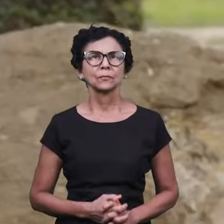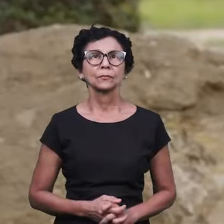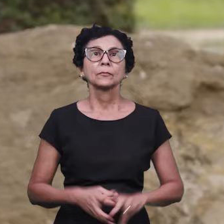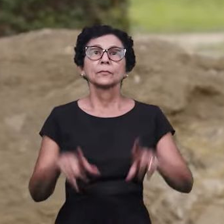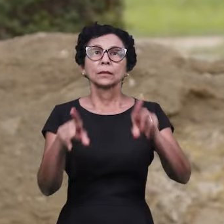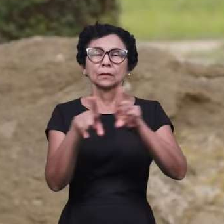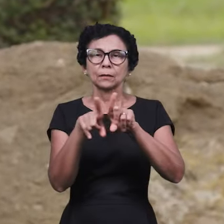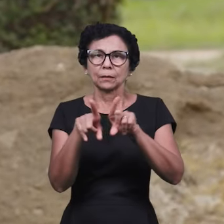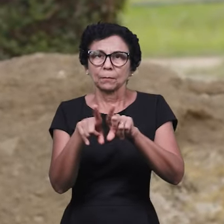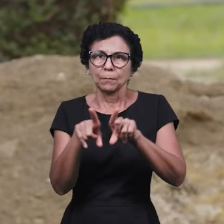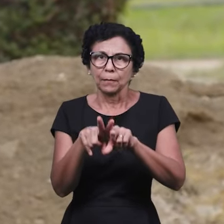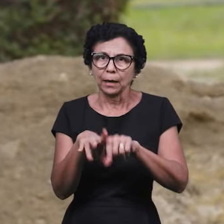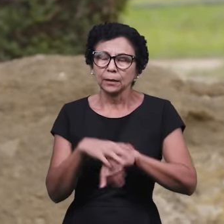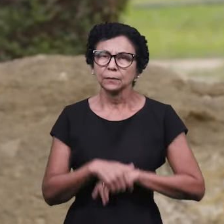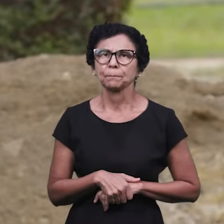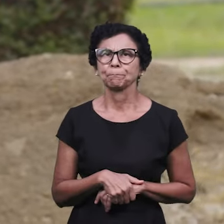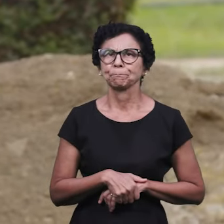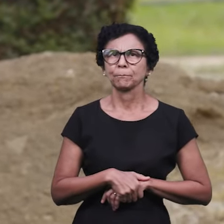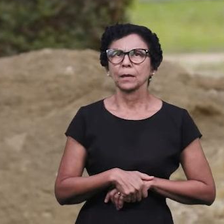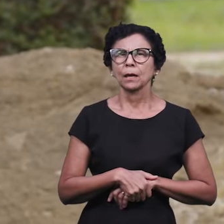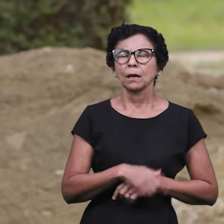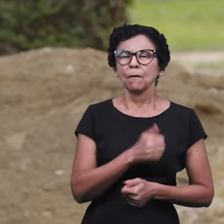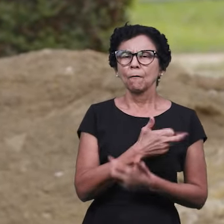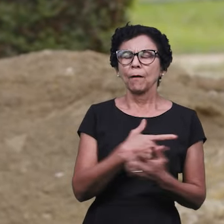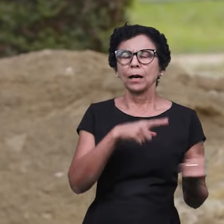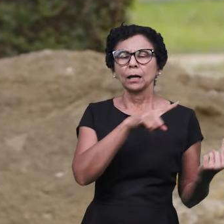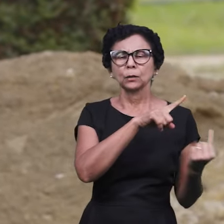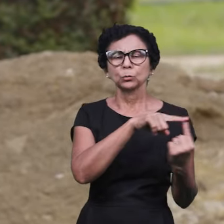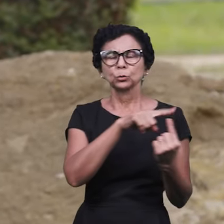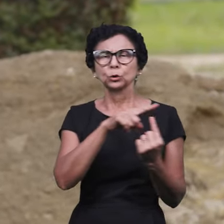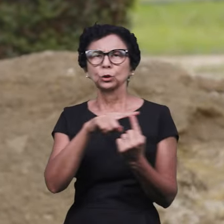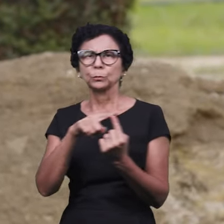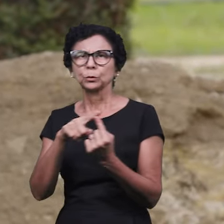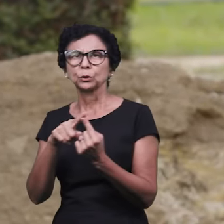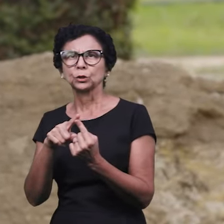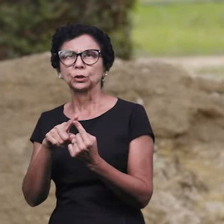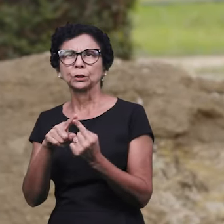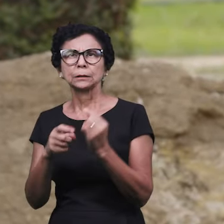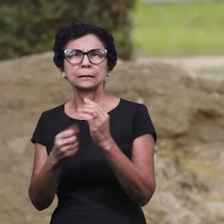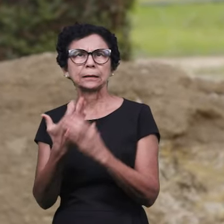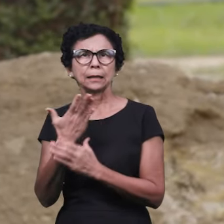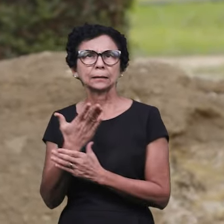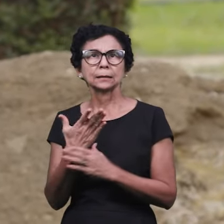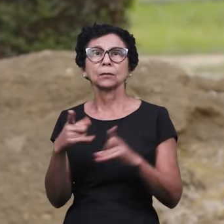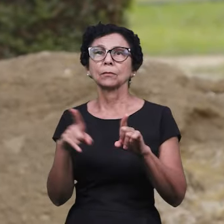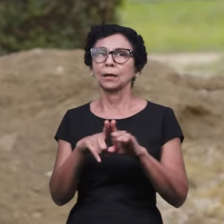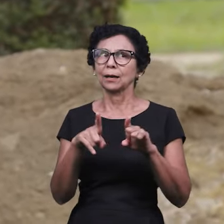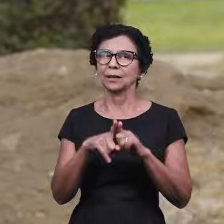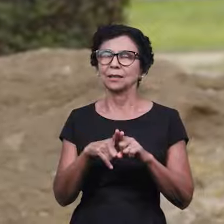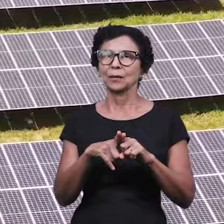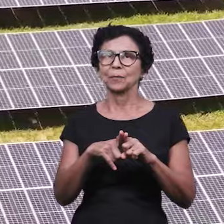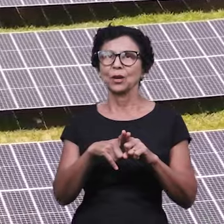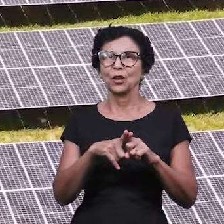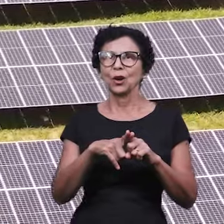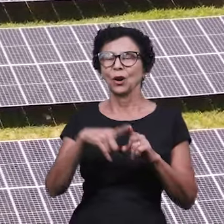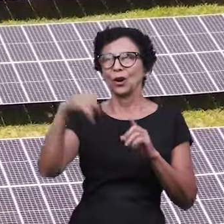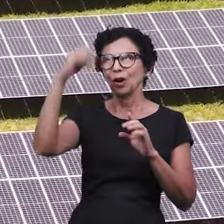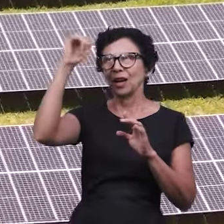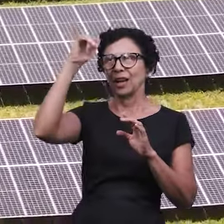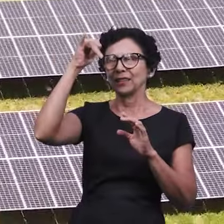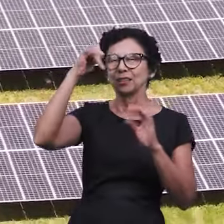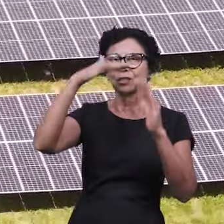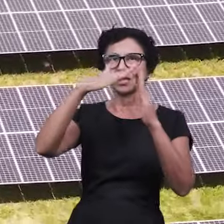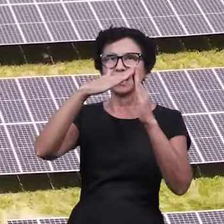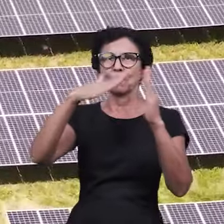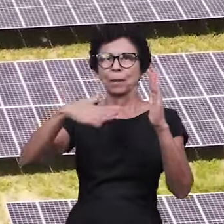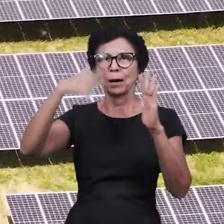Além da produção agrícola, o Sítio Esperança também é um marco no uso de energia renovável. A Igreja